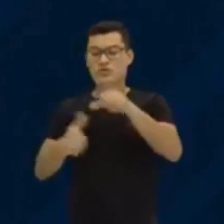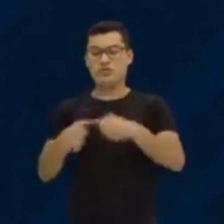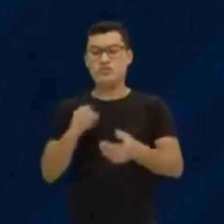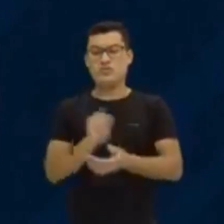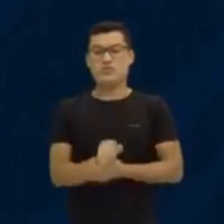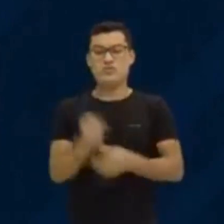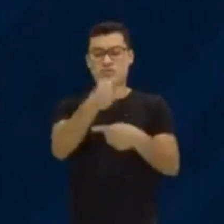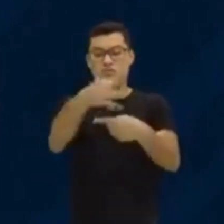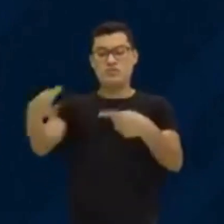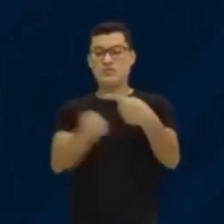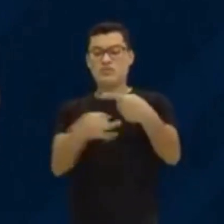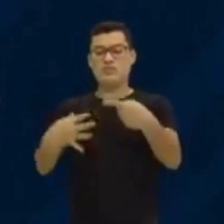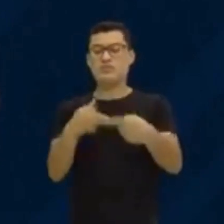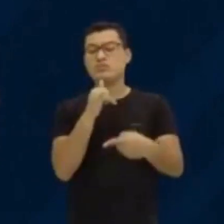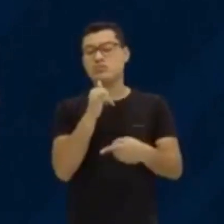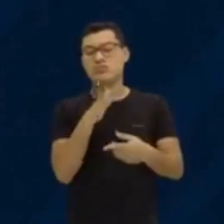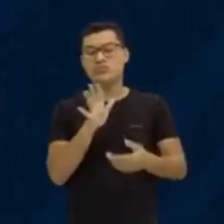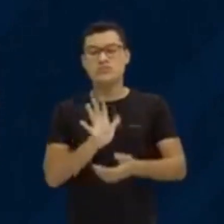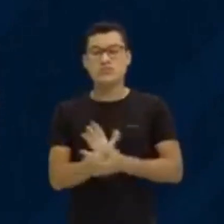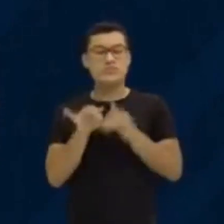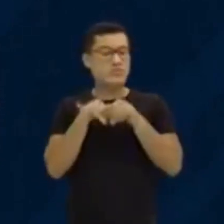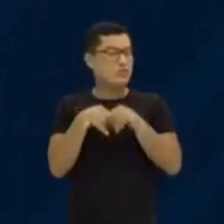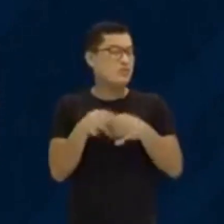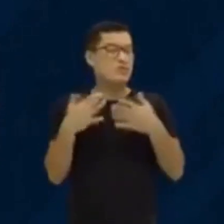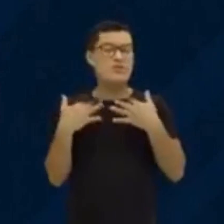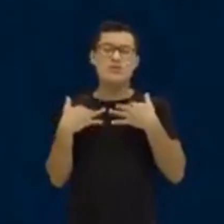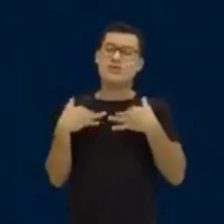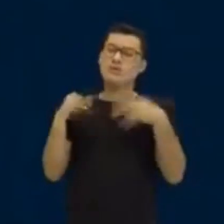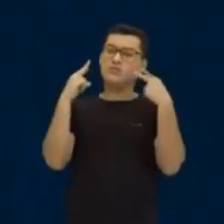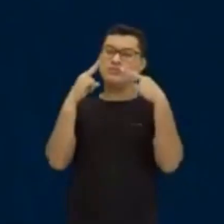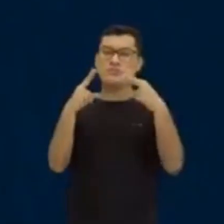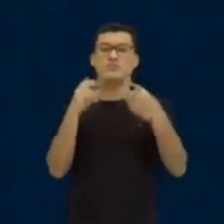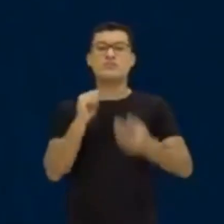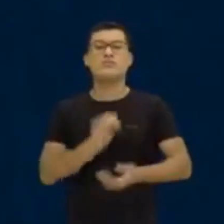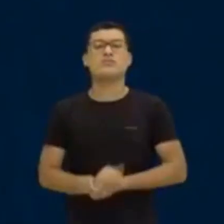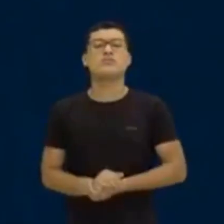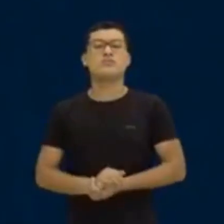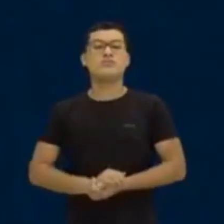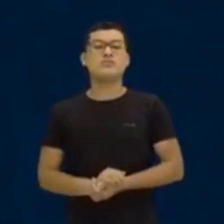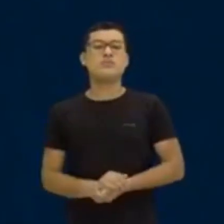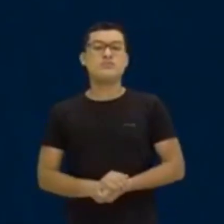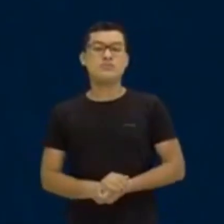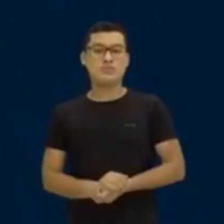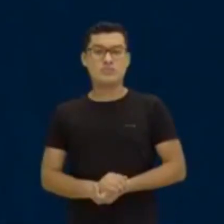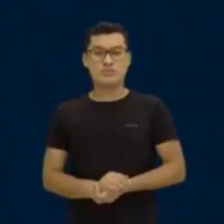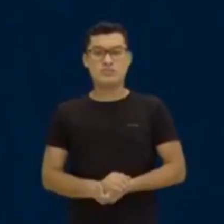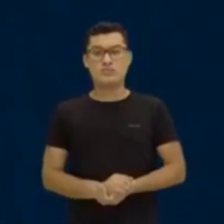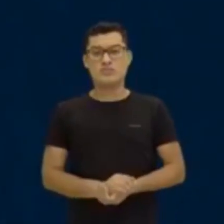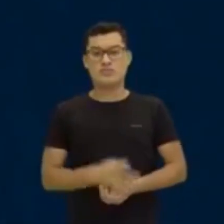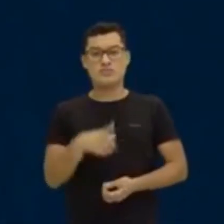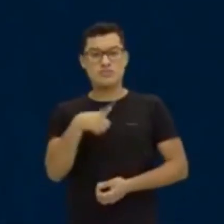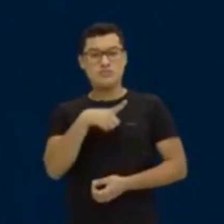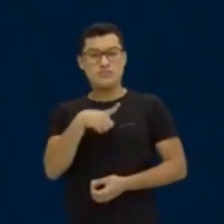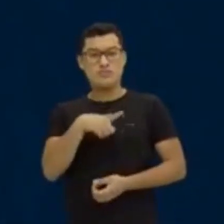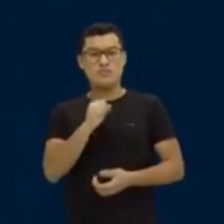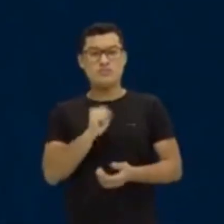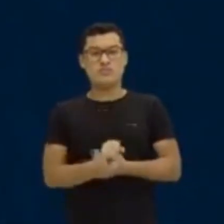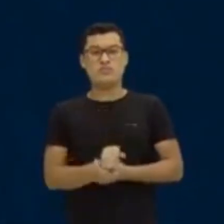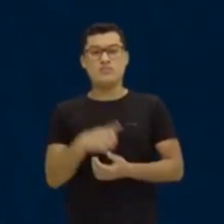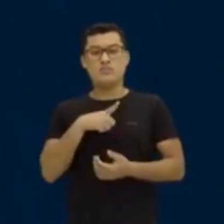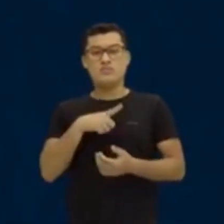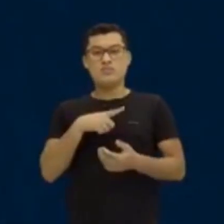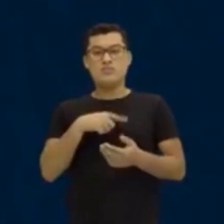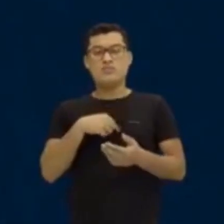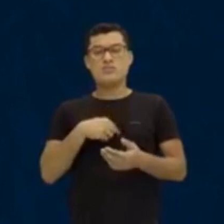mostrar agora com os exemplos e fica bem atento aí. Vamos olhar para a cartela? Bora lá! Então, tenho, primeiramente, tenho dois tipos de